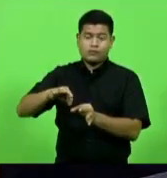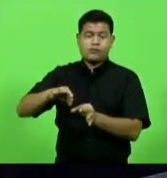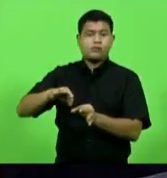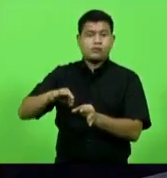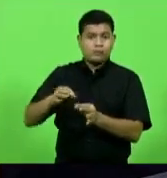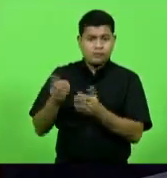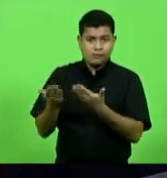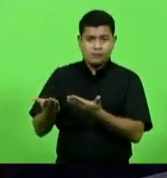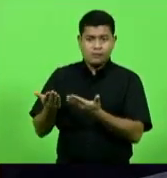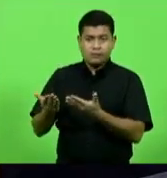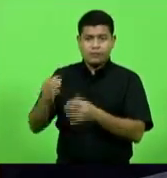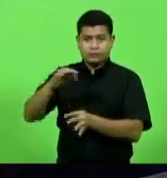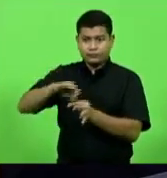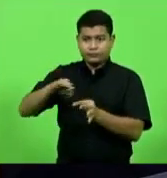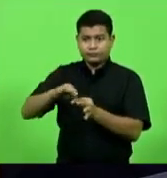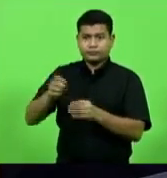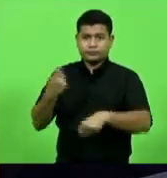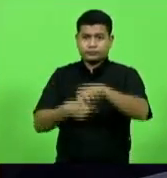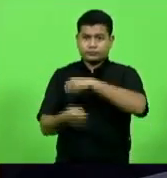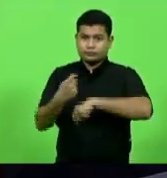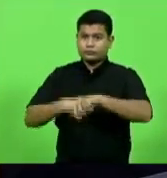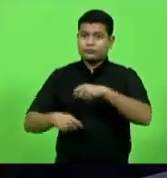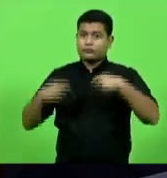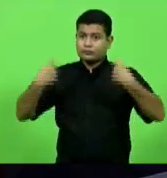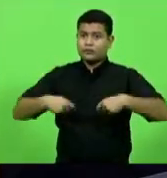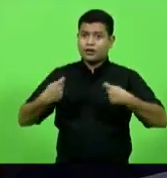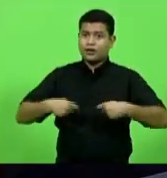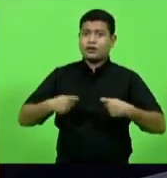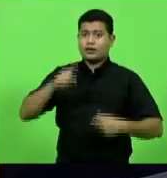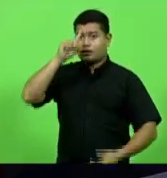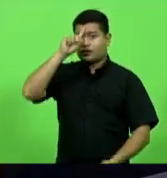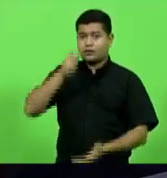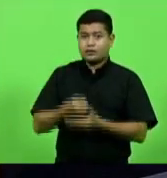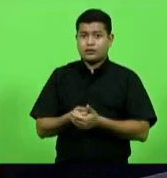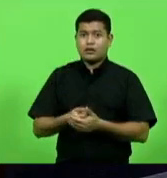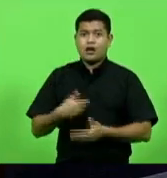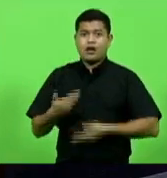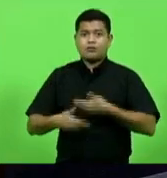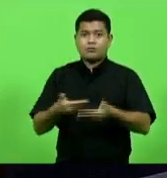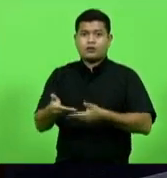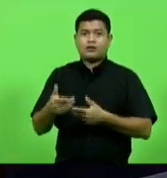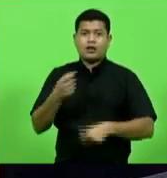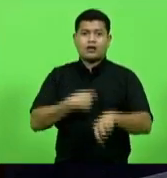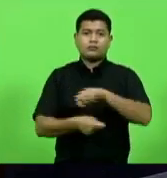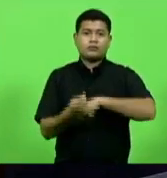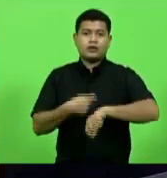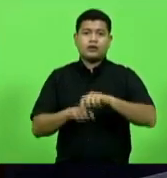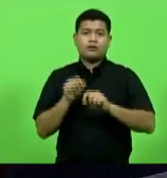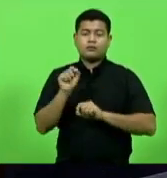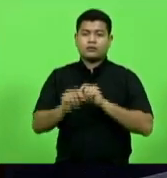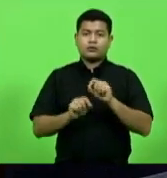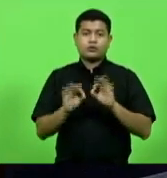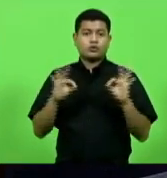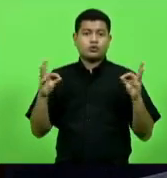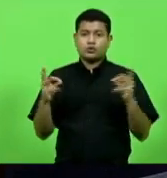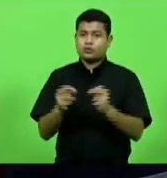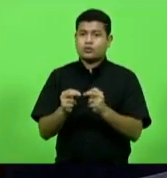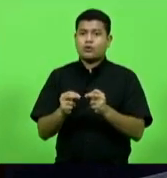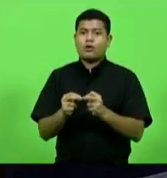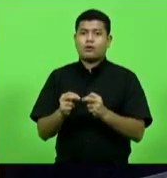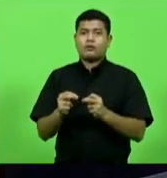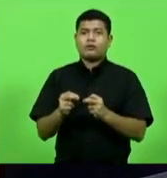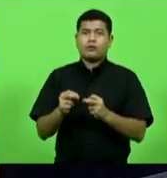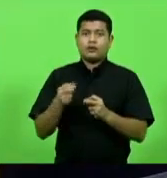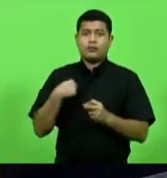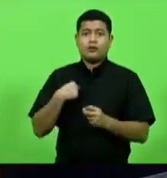que o órgão gerenciador de administração deverá definir no processo administrativo todas as condições para aceitação da